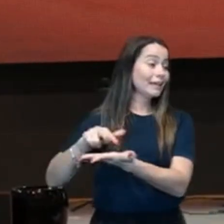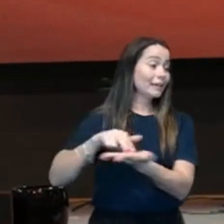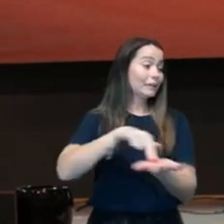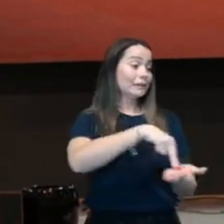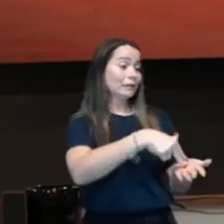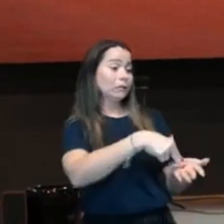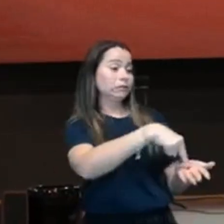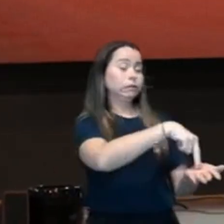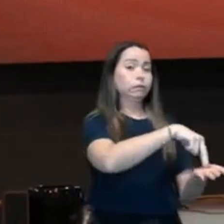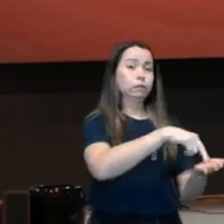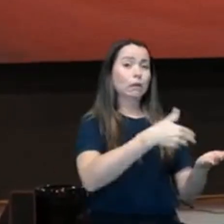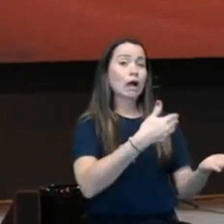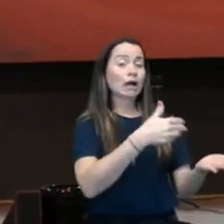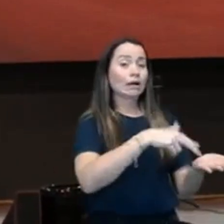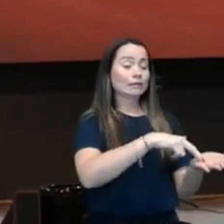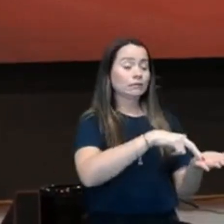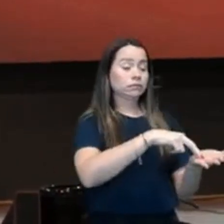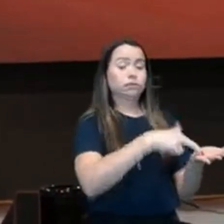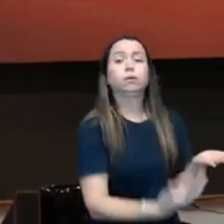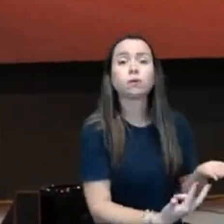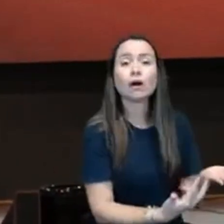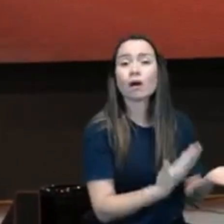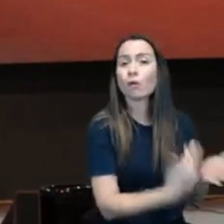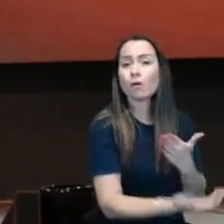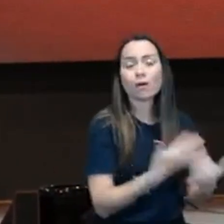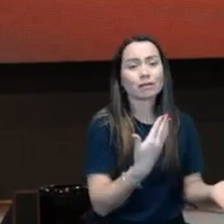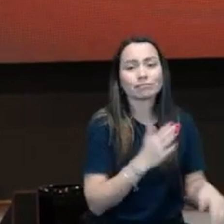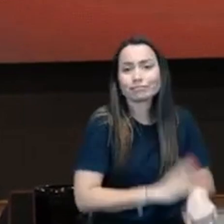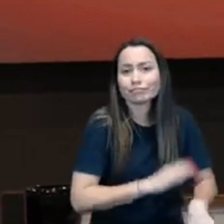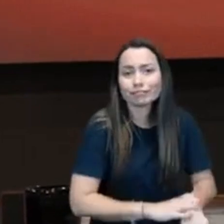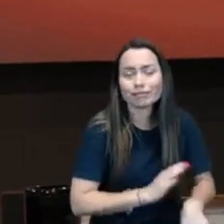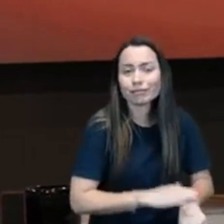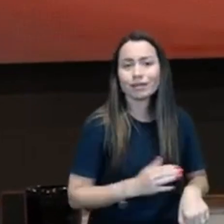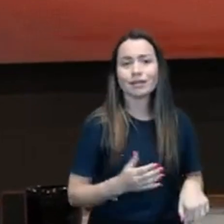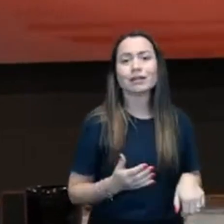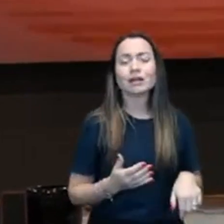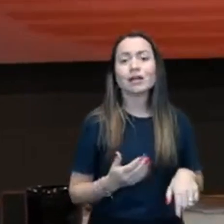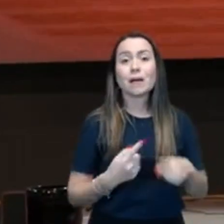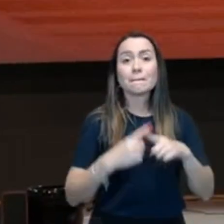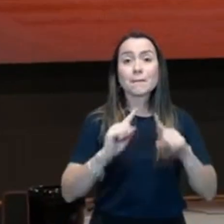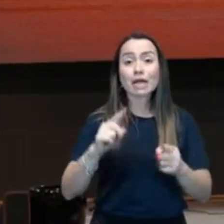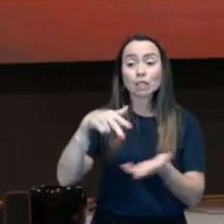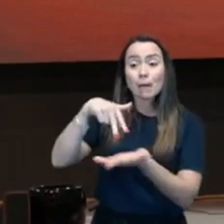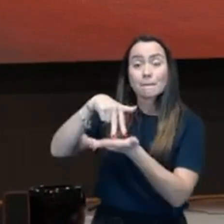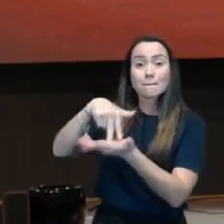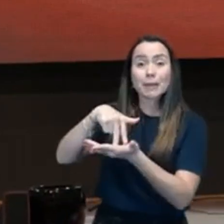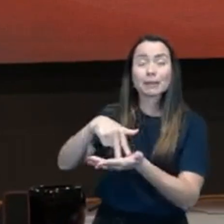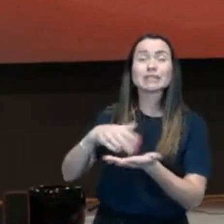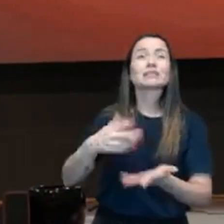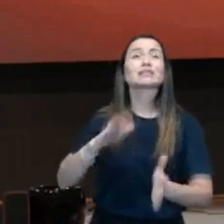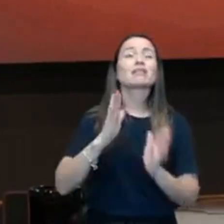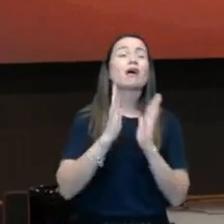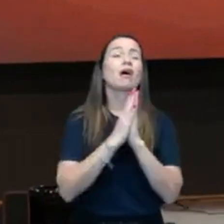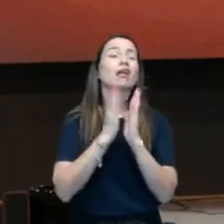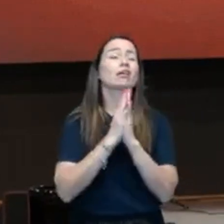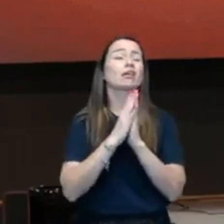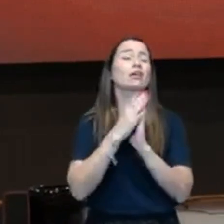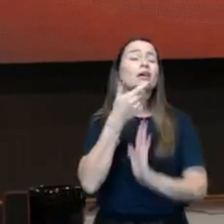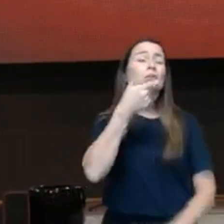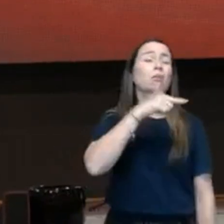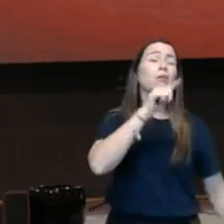Permanecer no exercício automático do meu serviço, não é estar em Jesus. Permanecer com orações automáticas, com